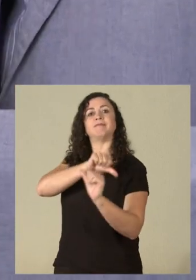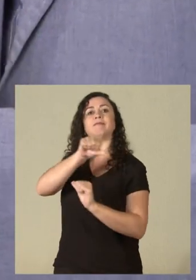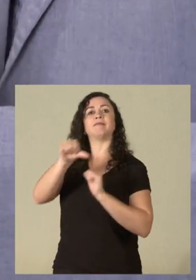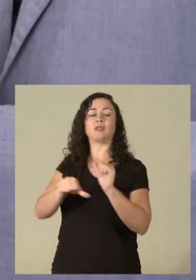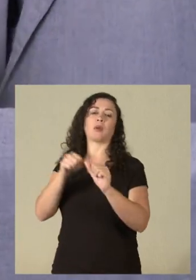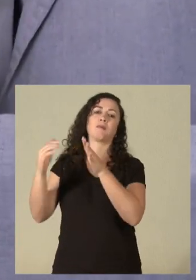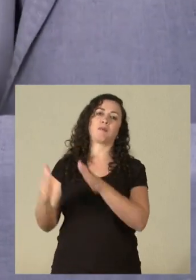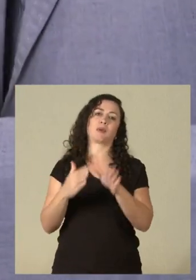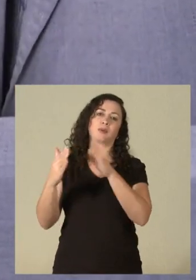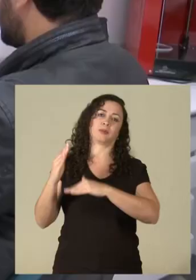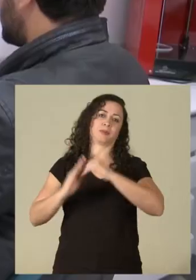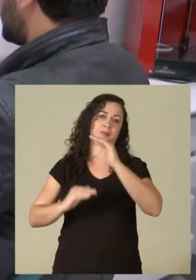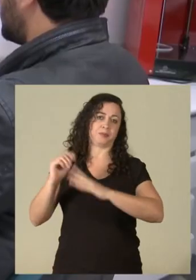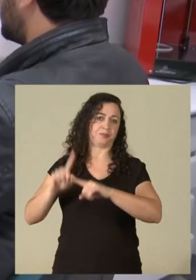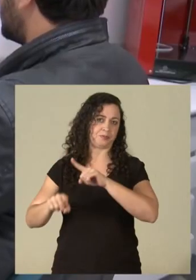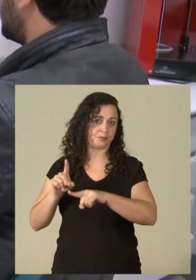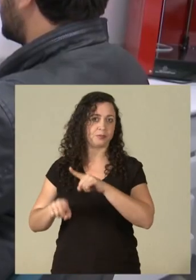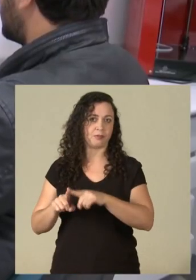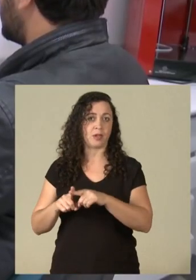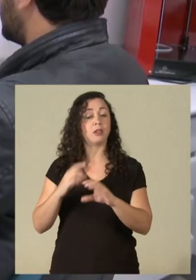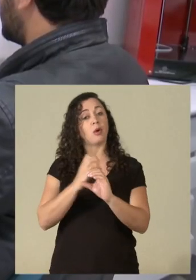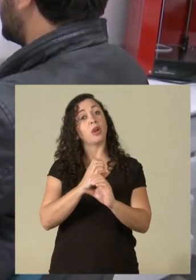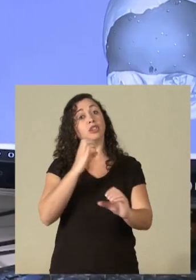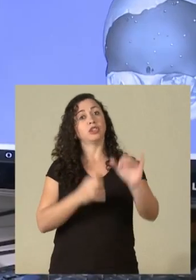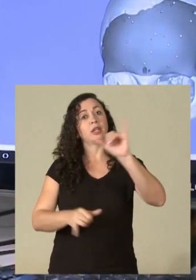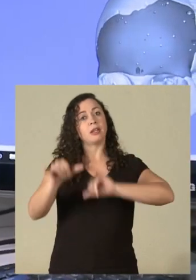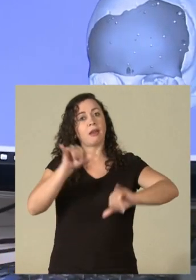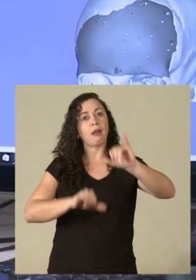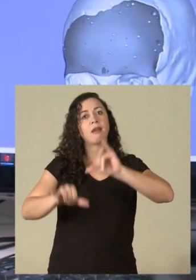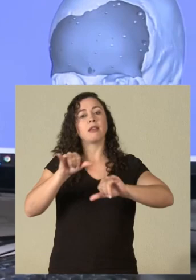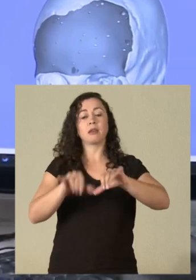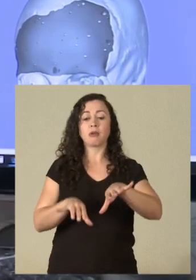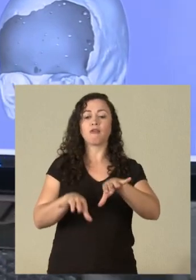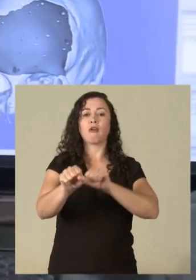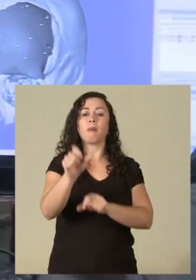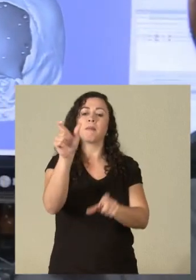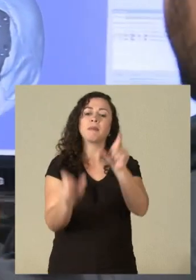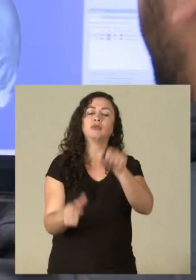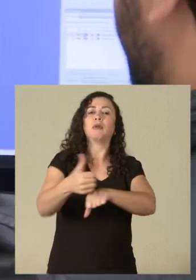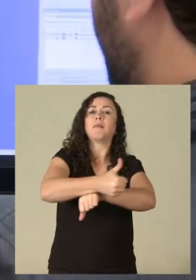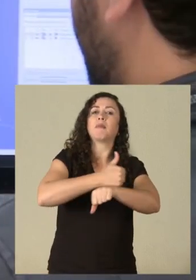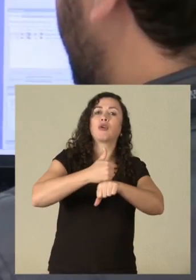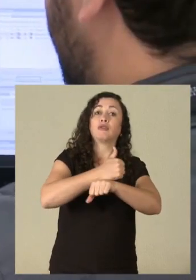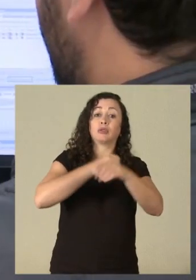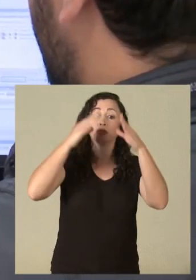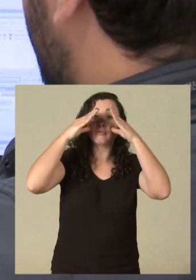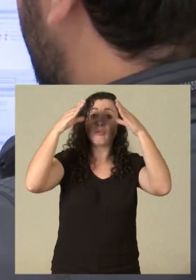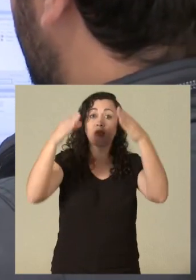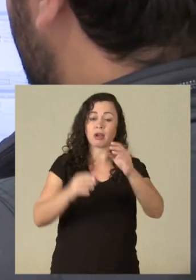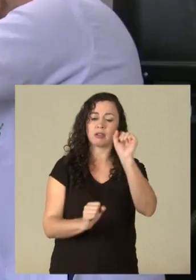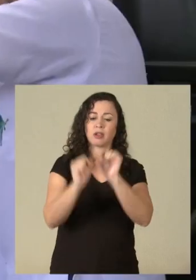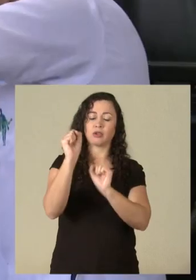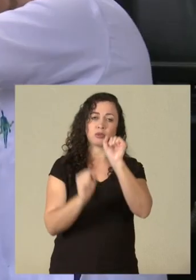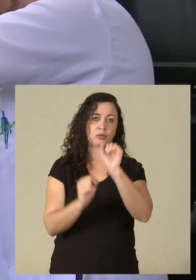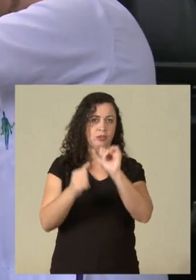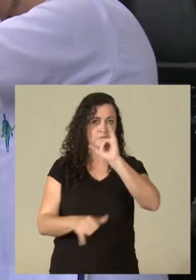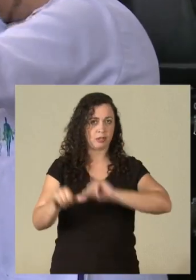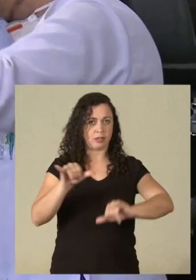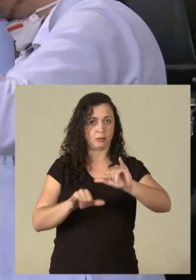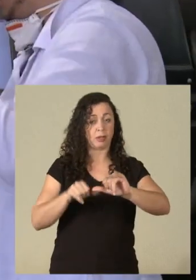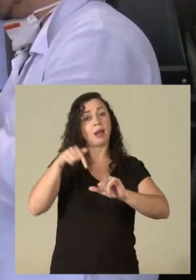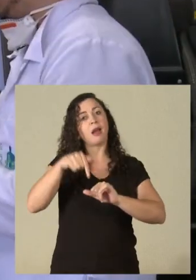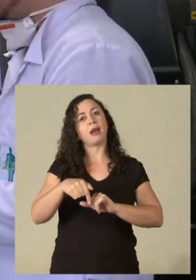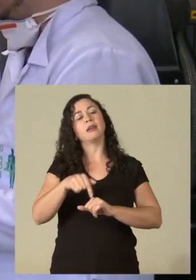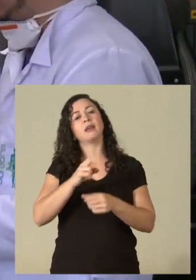o maior rendimento possível. A engenharia química forma profissionais para a indústria química, voltados à indústria química. Agora, aqui na